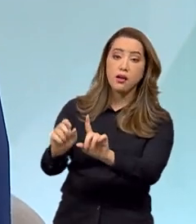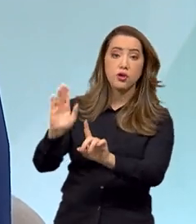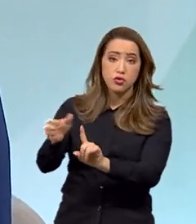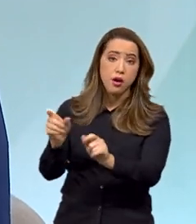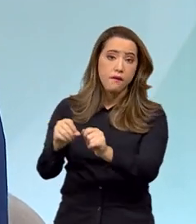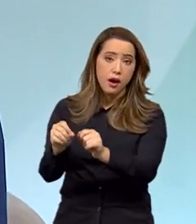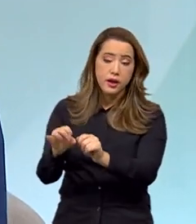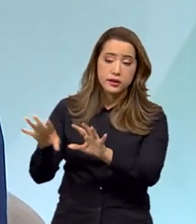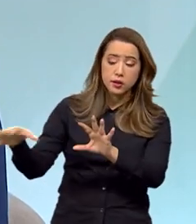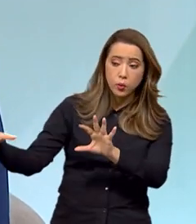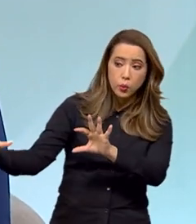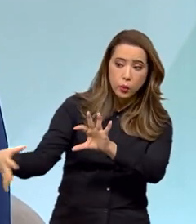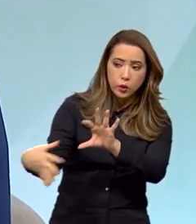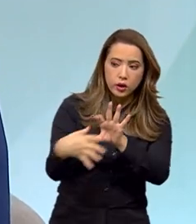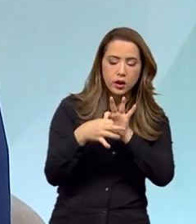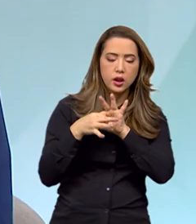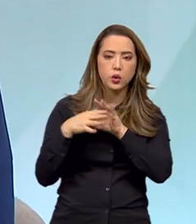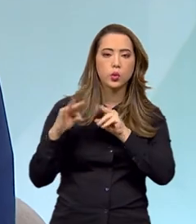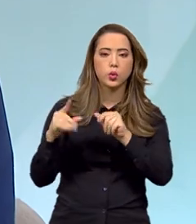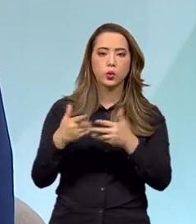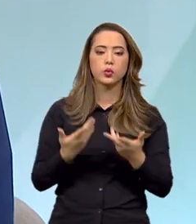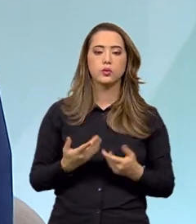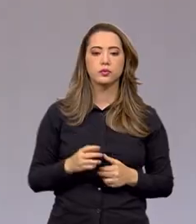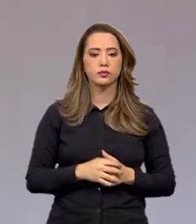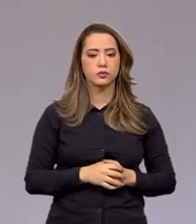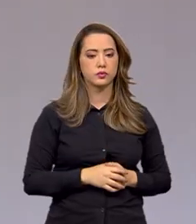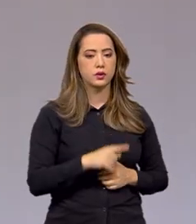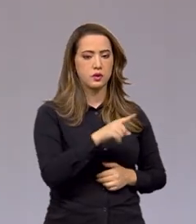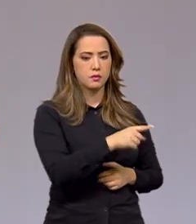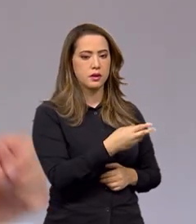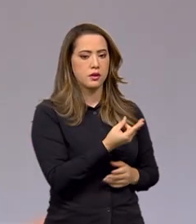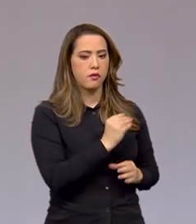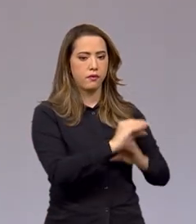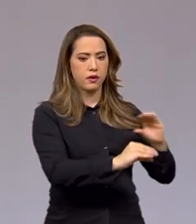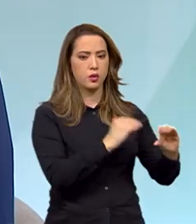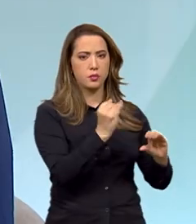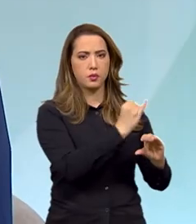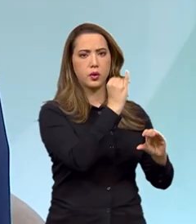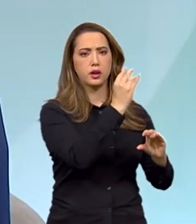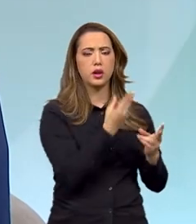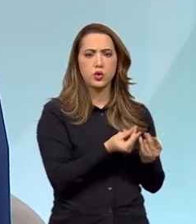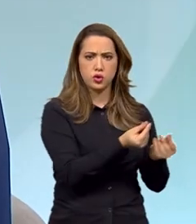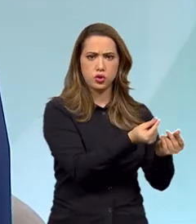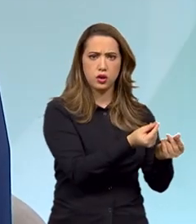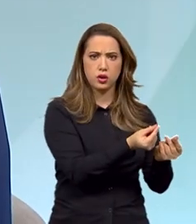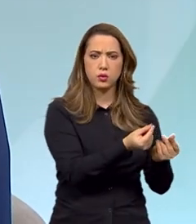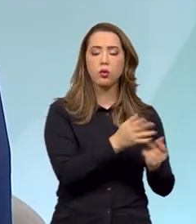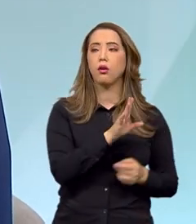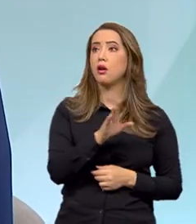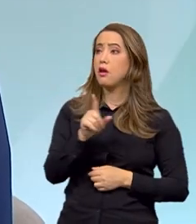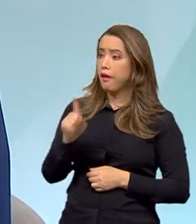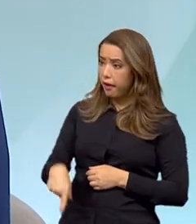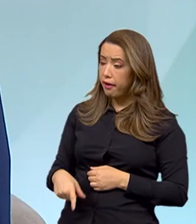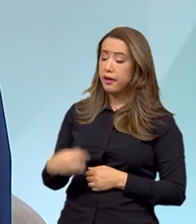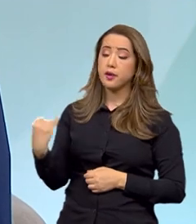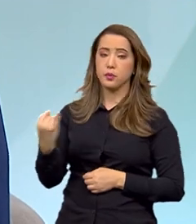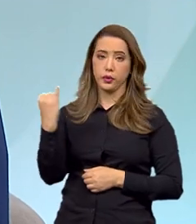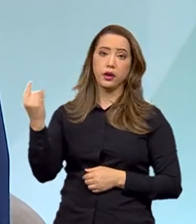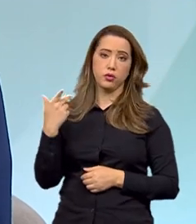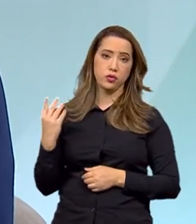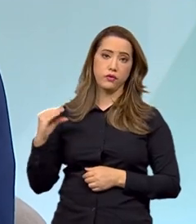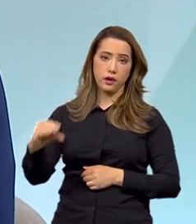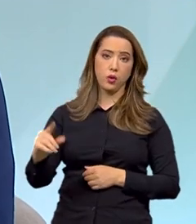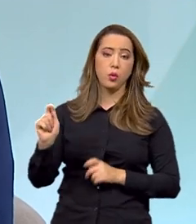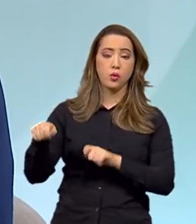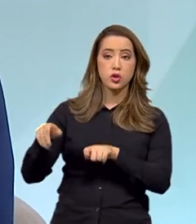na verdade, é muito mais do que isso. Isso aí é diretamente... Mas é um volume de recurso considerável, Exatamente. Quando você considera tudo que já é feito, que